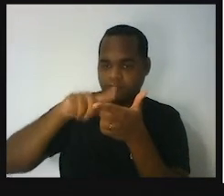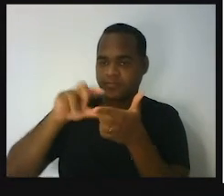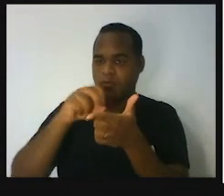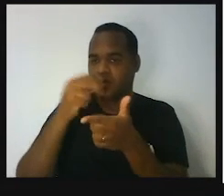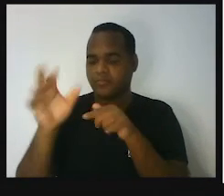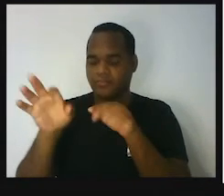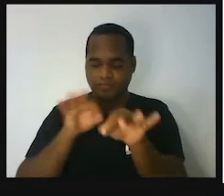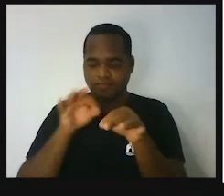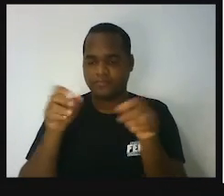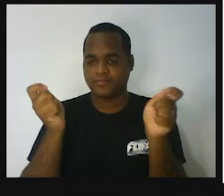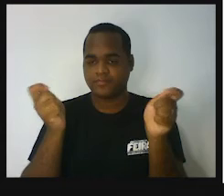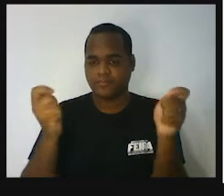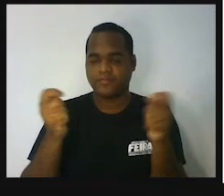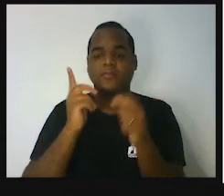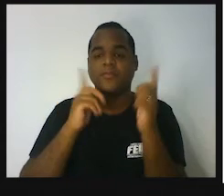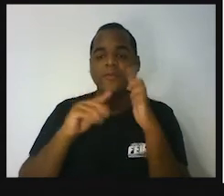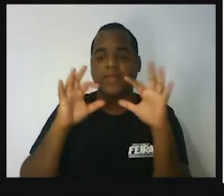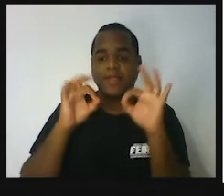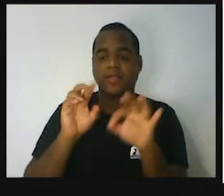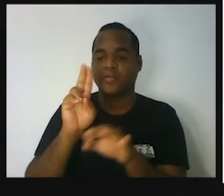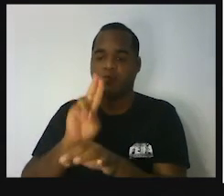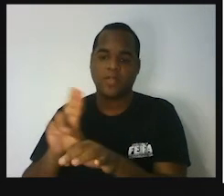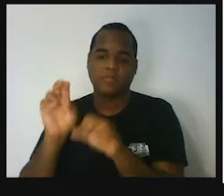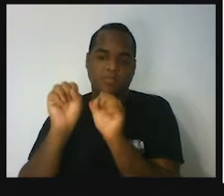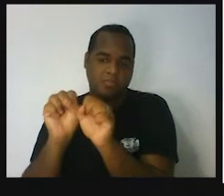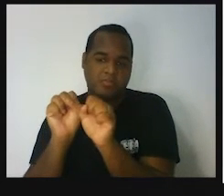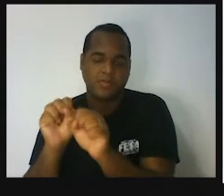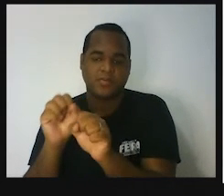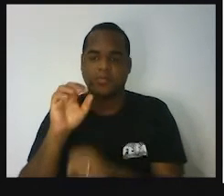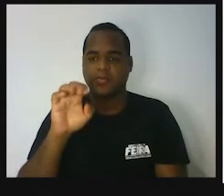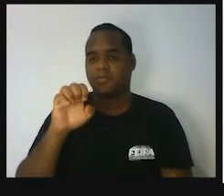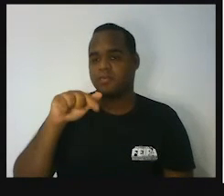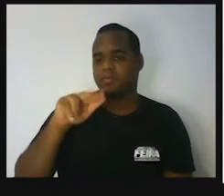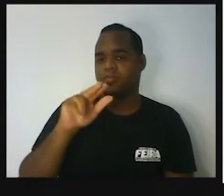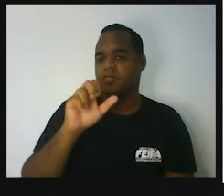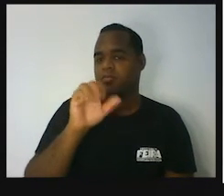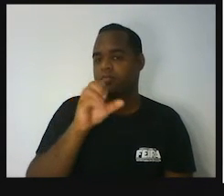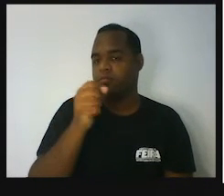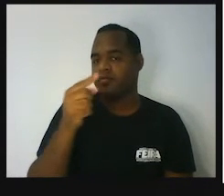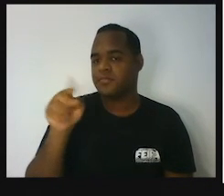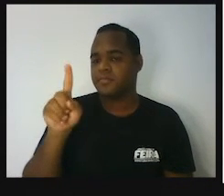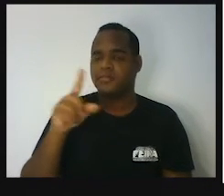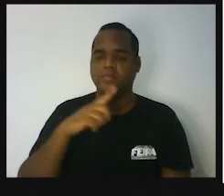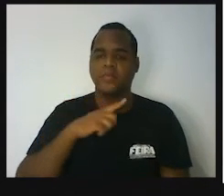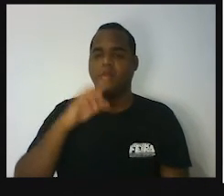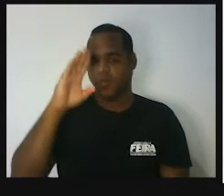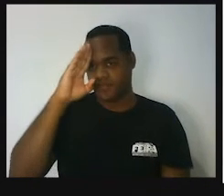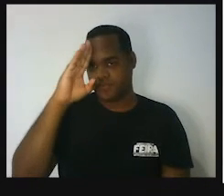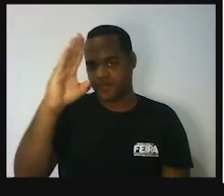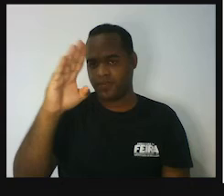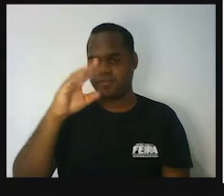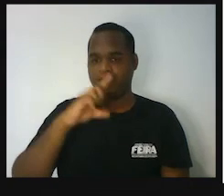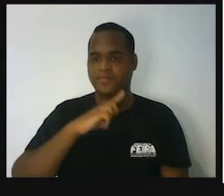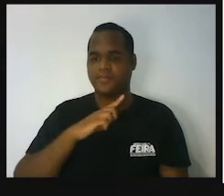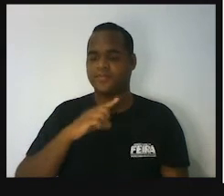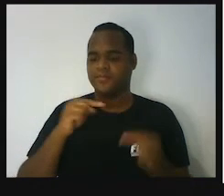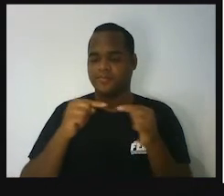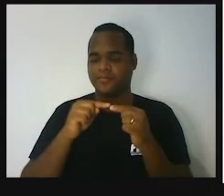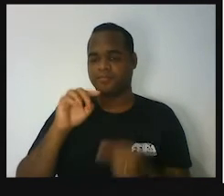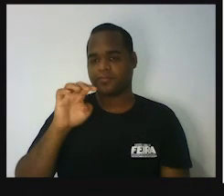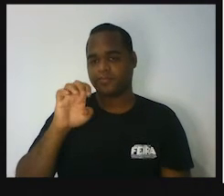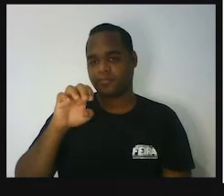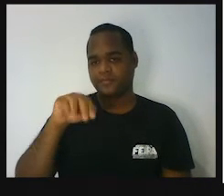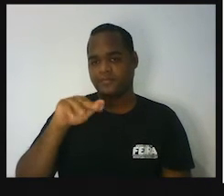problemas, onde a gente consiga usar equações, principalmente para essa aula, equação